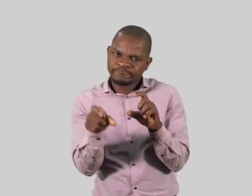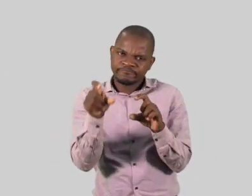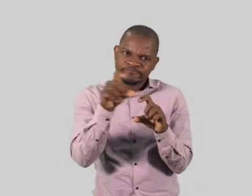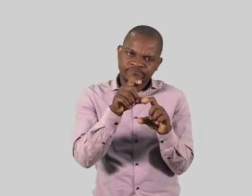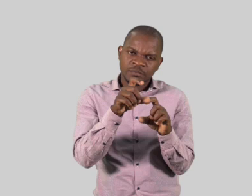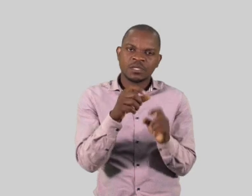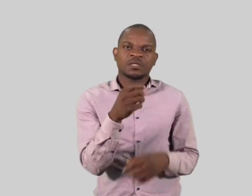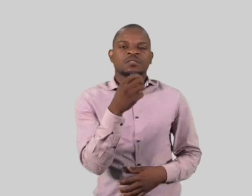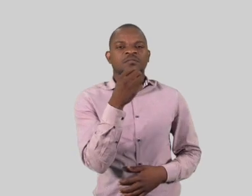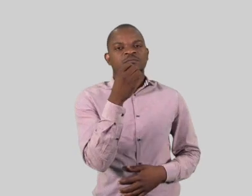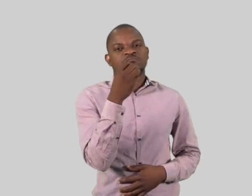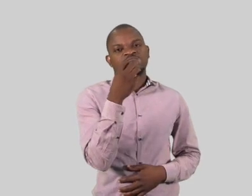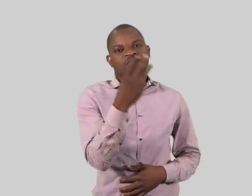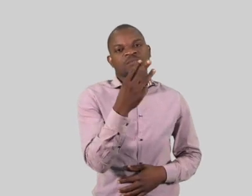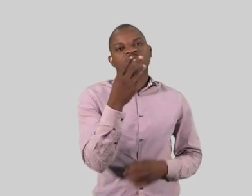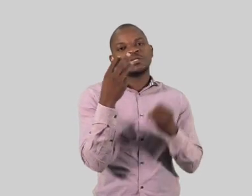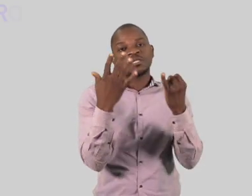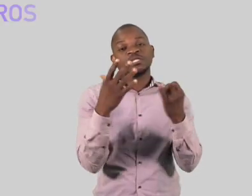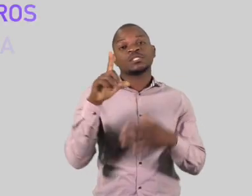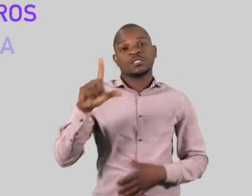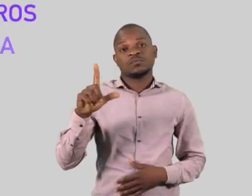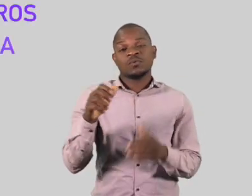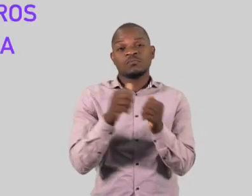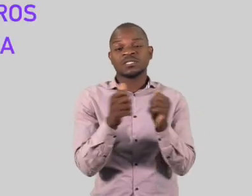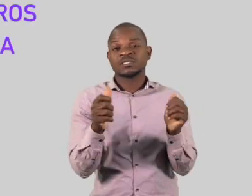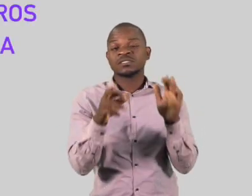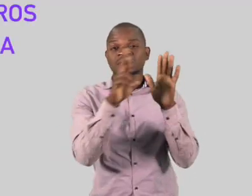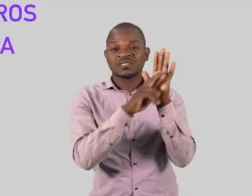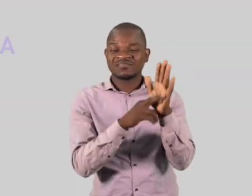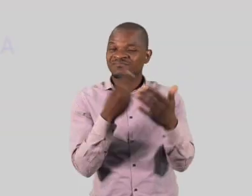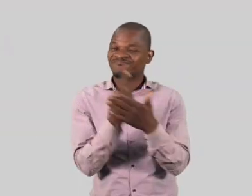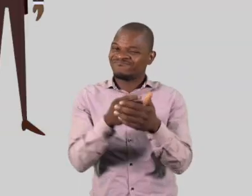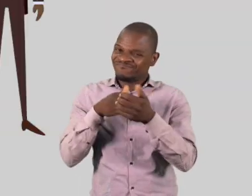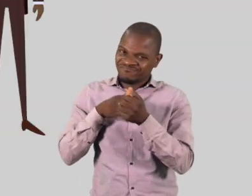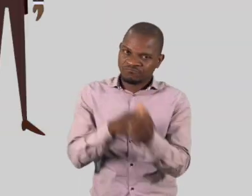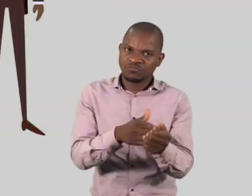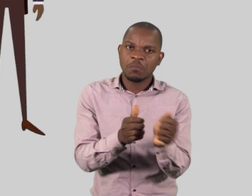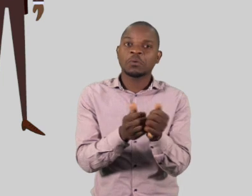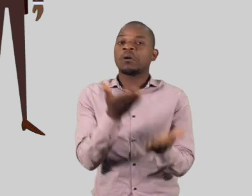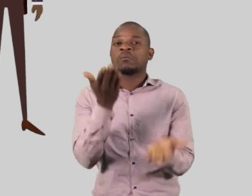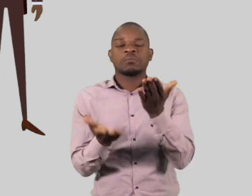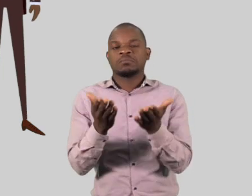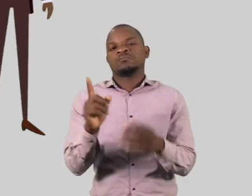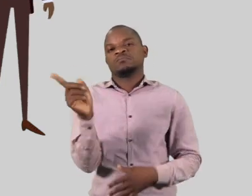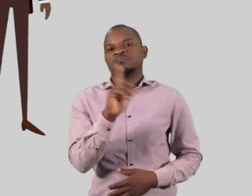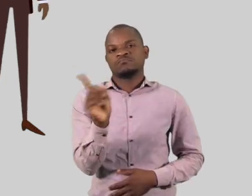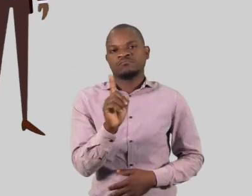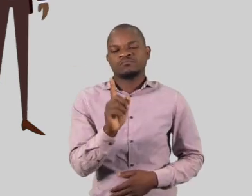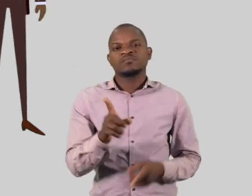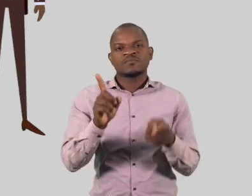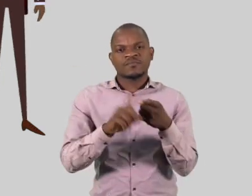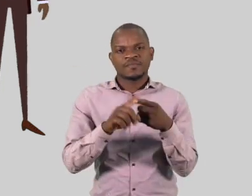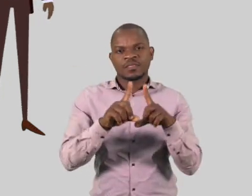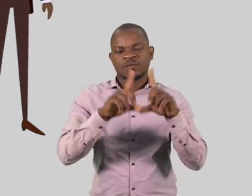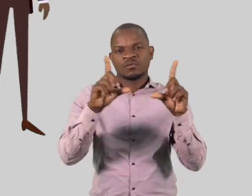hipoclorito, é necessário adicionar 36 litros de água. Note que as quantidades devem ser exatas